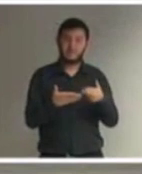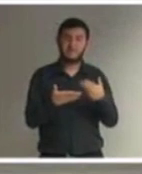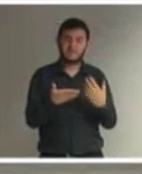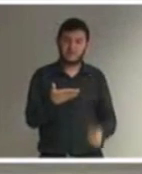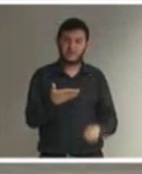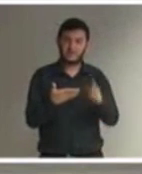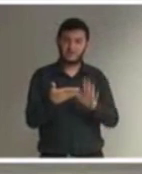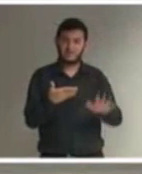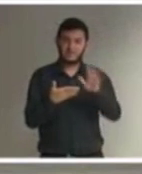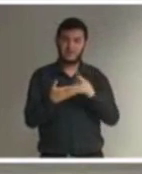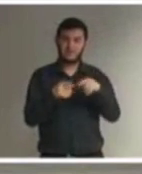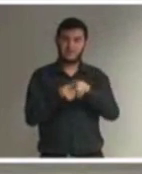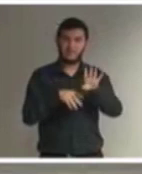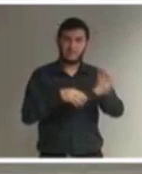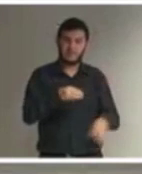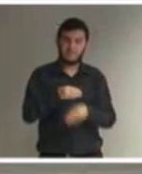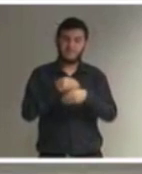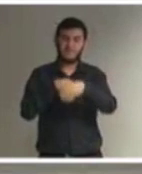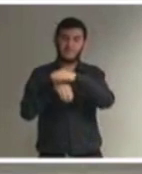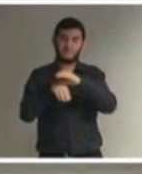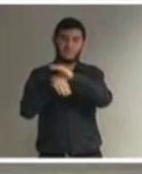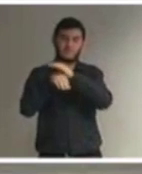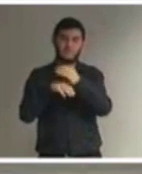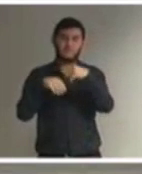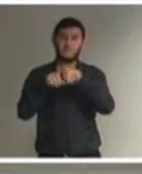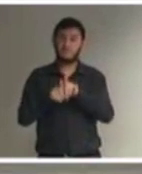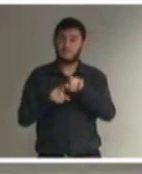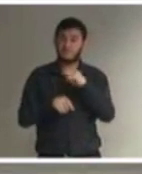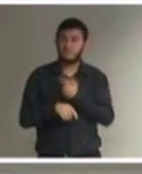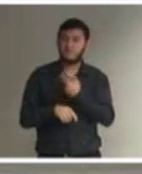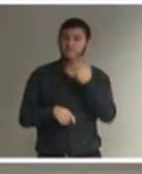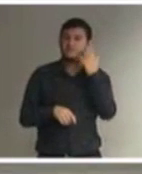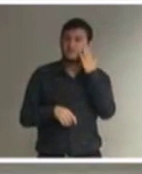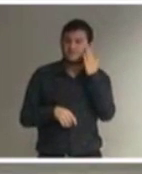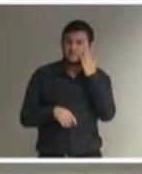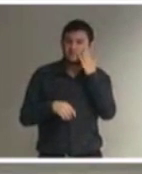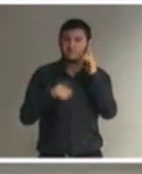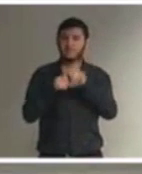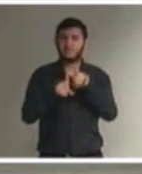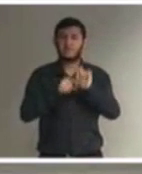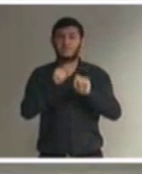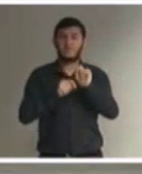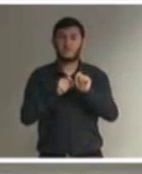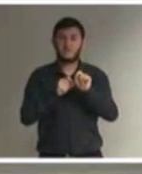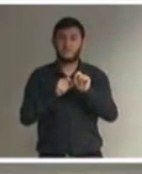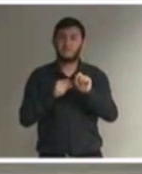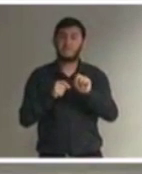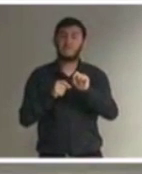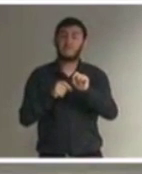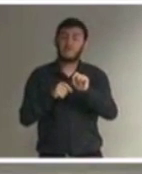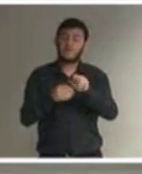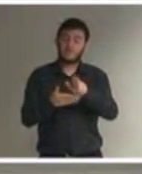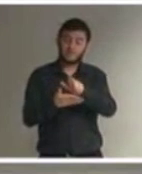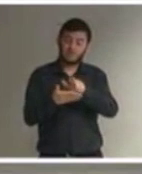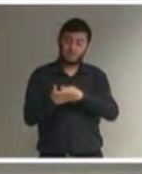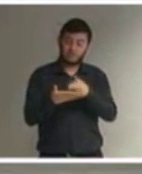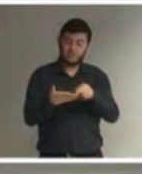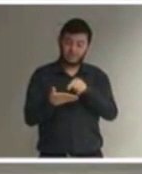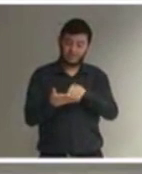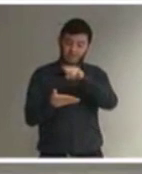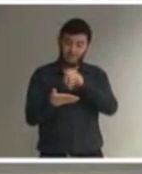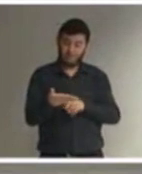com quórum de emenda constitucional. Então, inequivocamente, essa Constituição compõe, essa Convenção